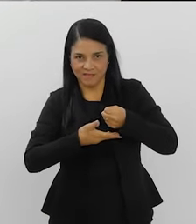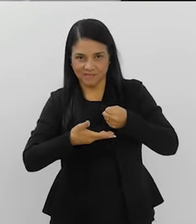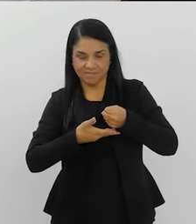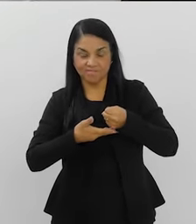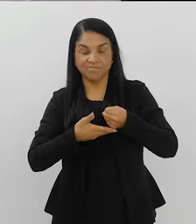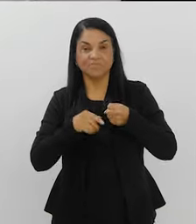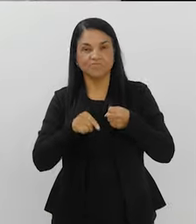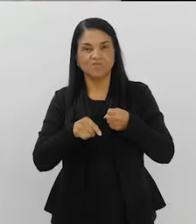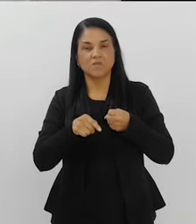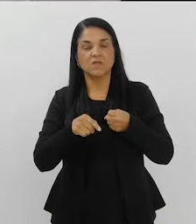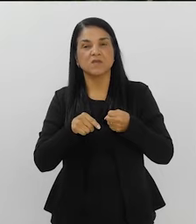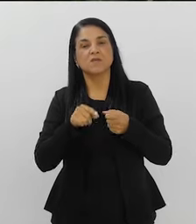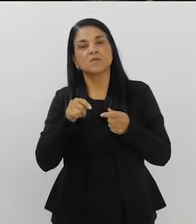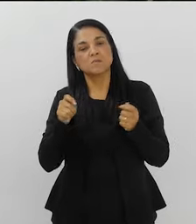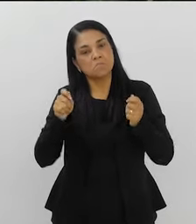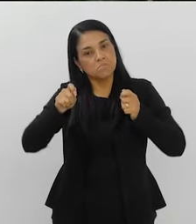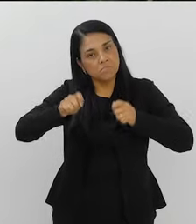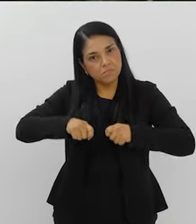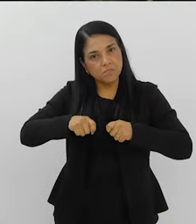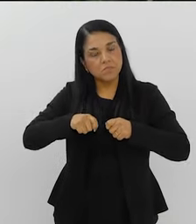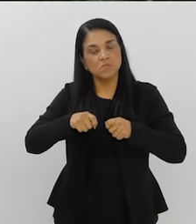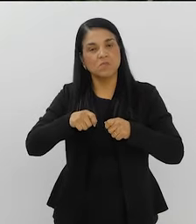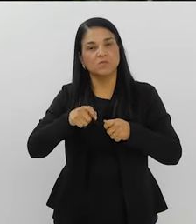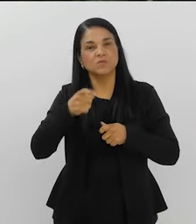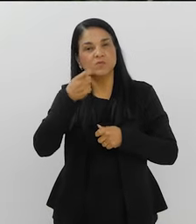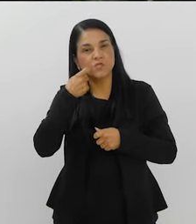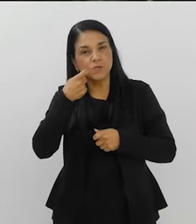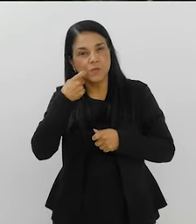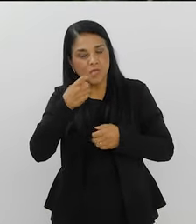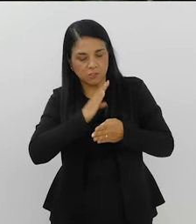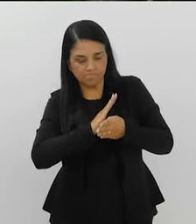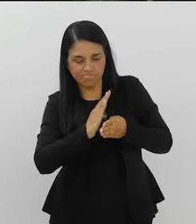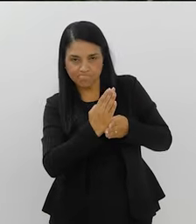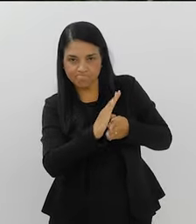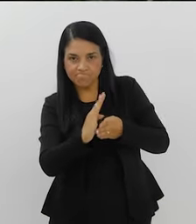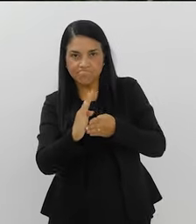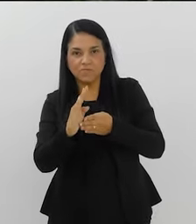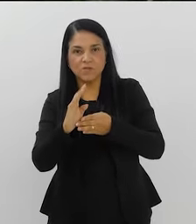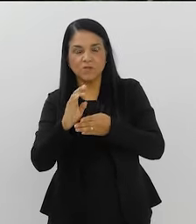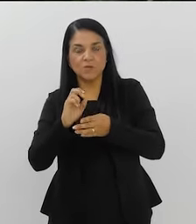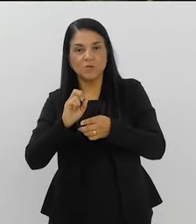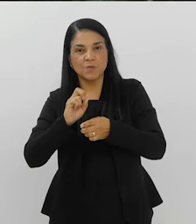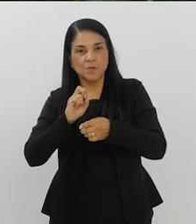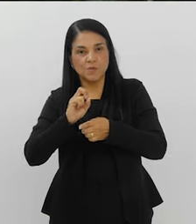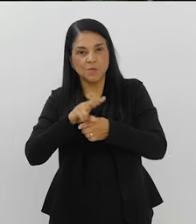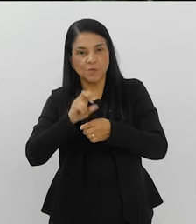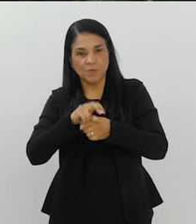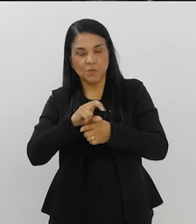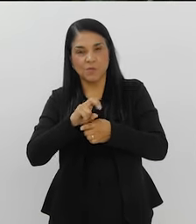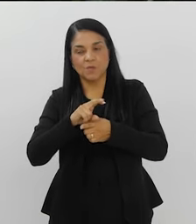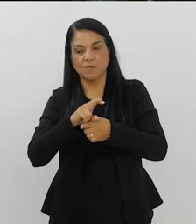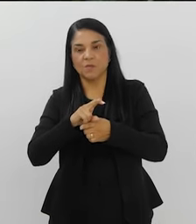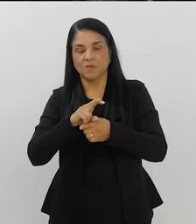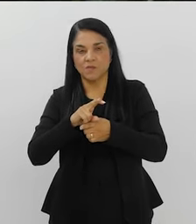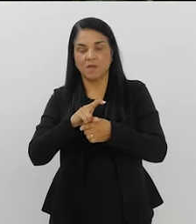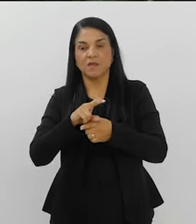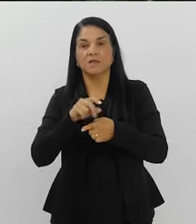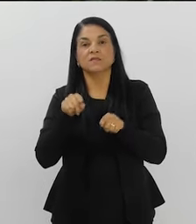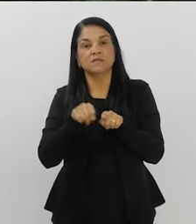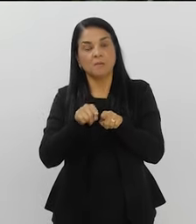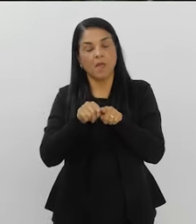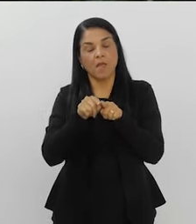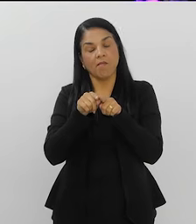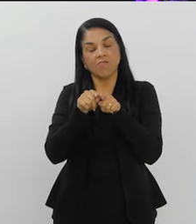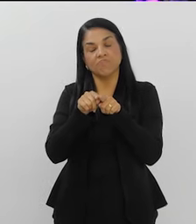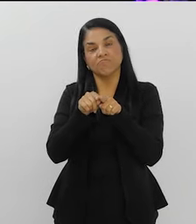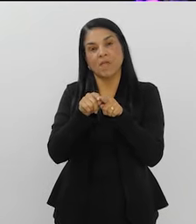A probabilidade que esses animais tenham se contaminado aqui mesmo no Rio, como o Henrico já